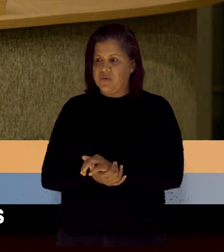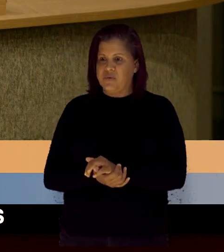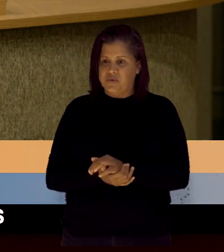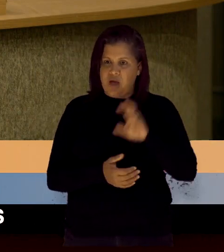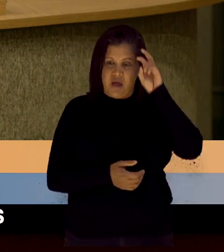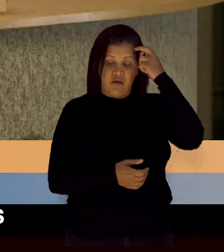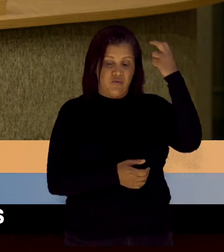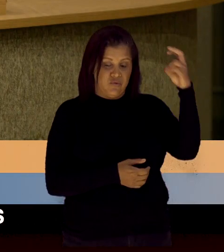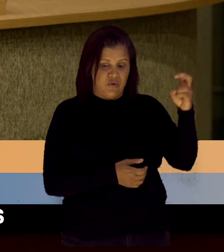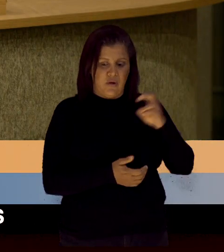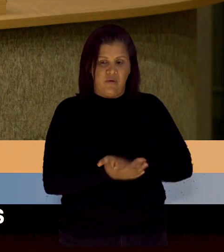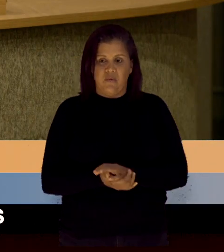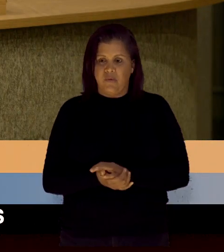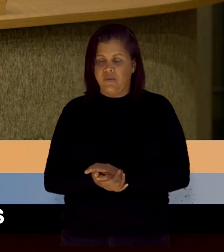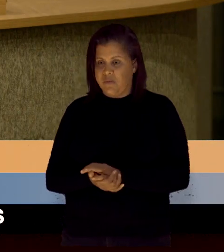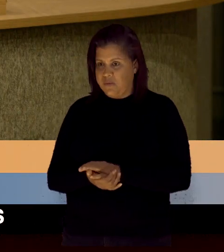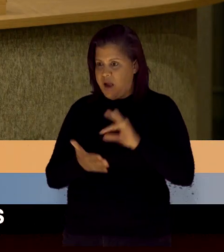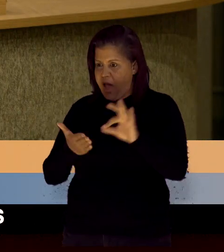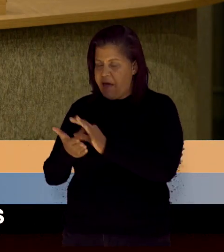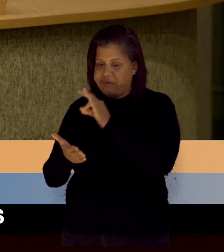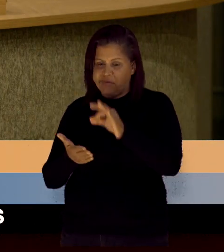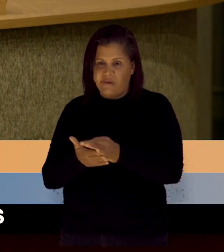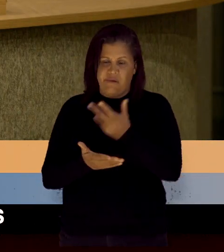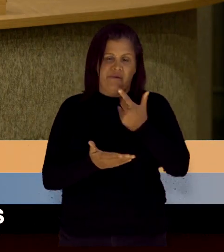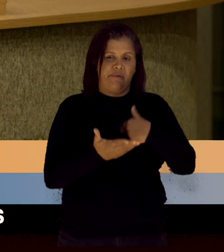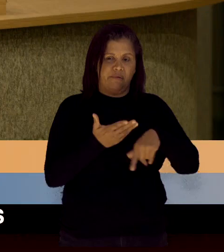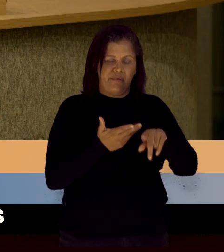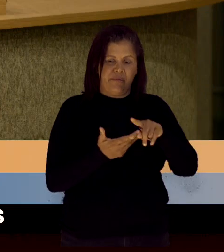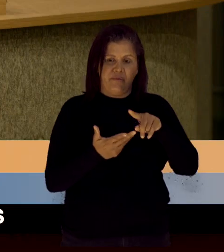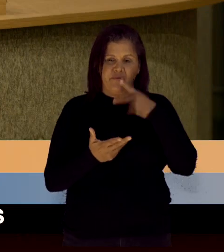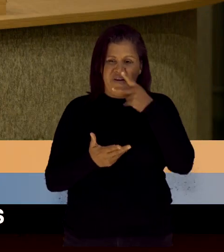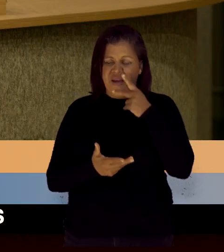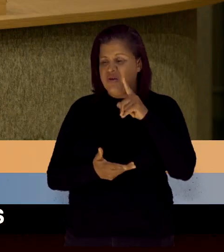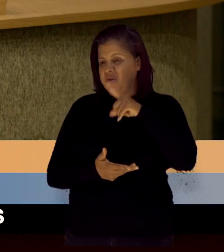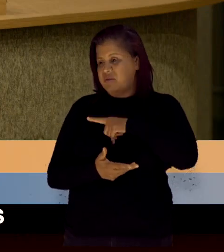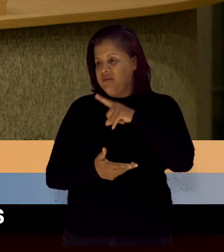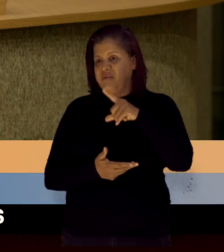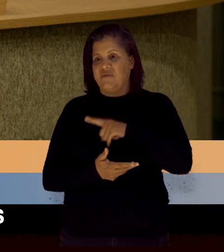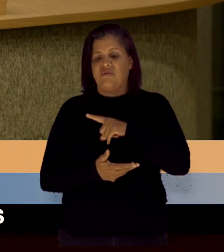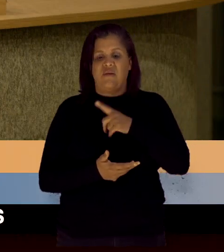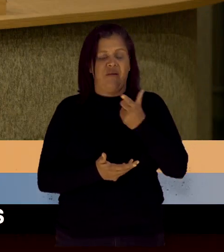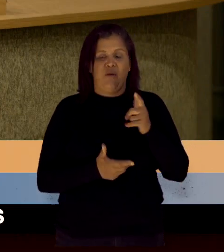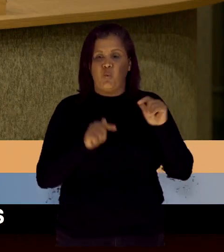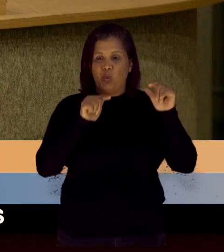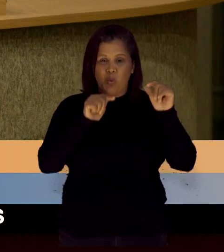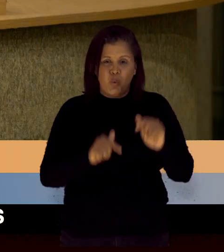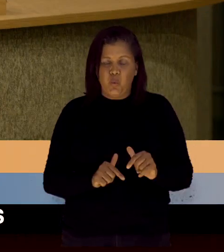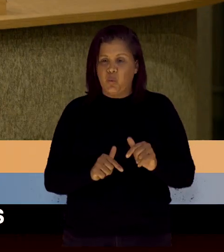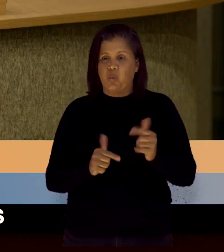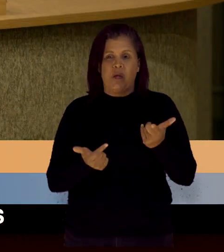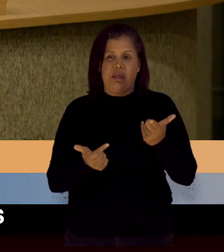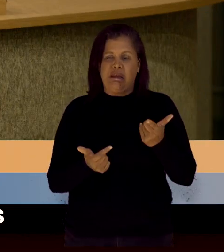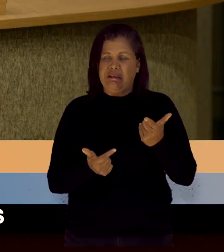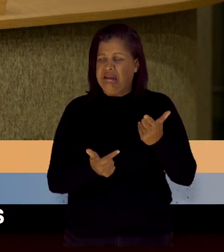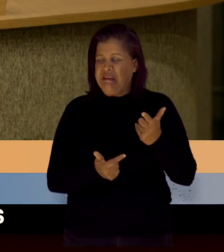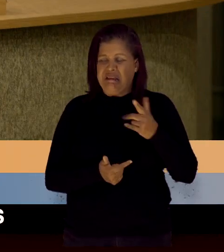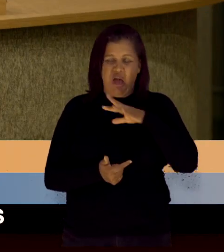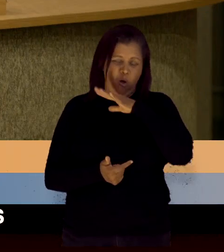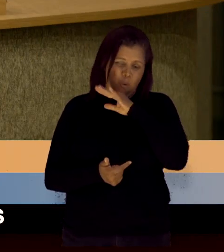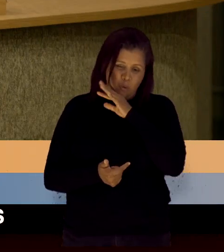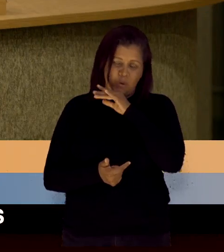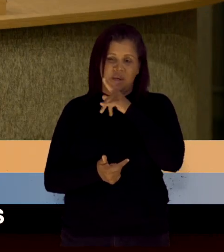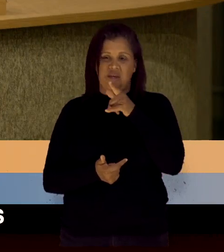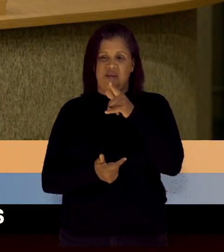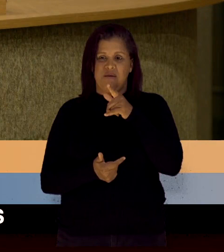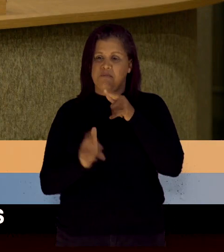cultural. Artesãs e artesãs que disseram que tiveram um lugar muito desconfortável para